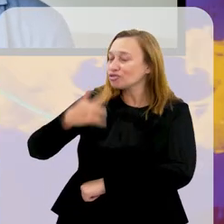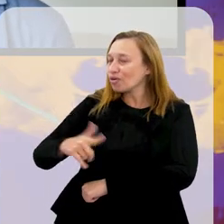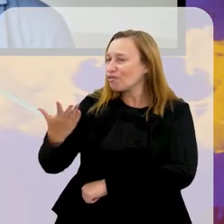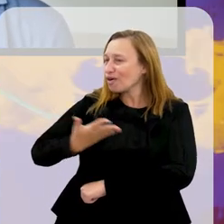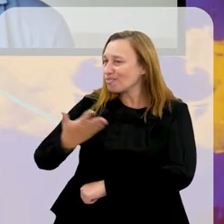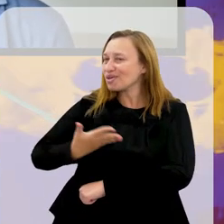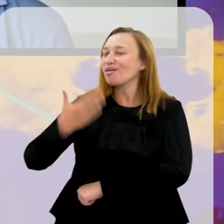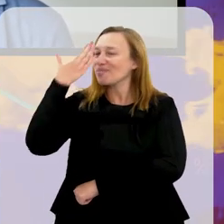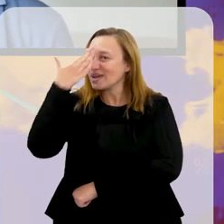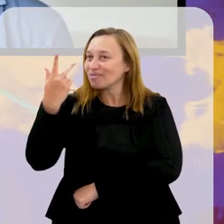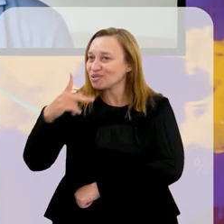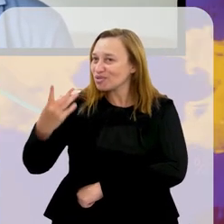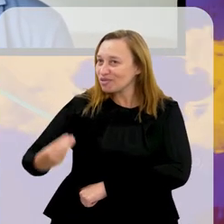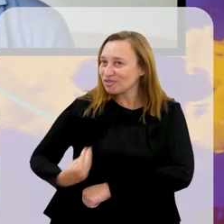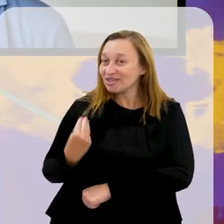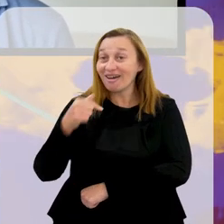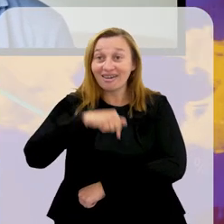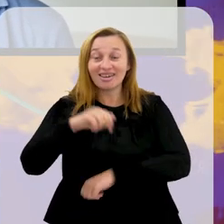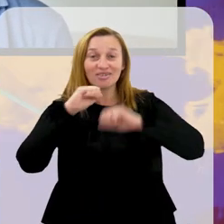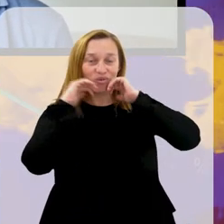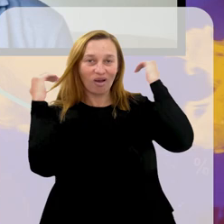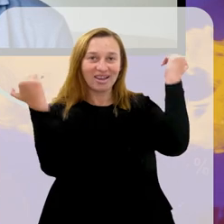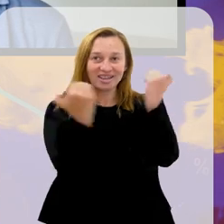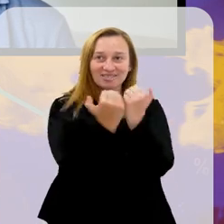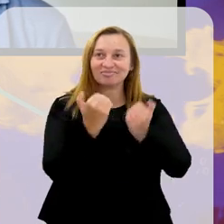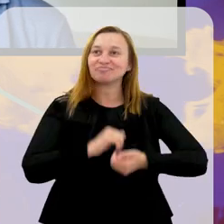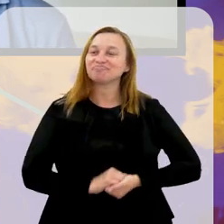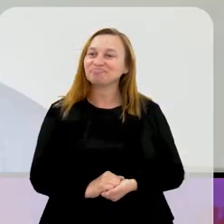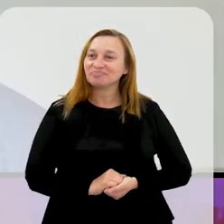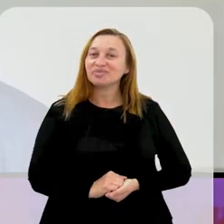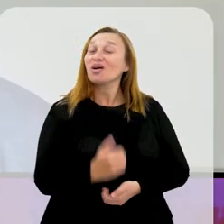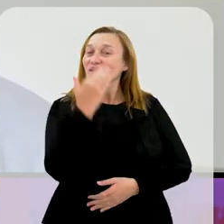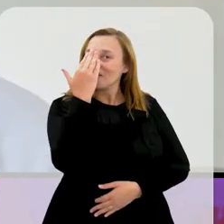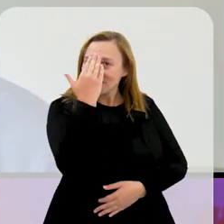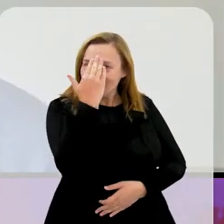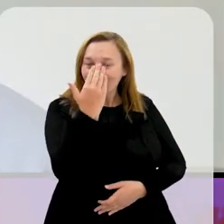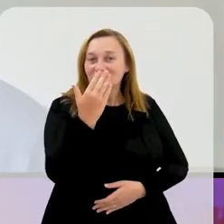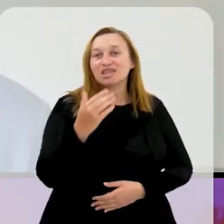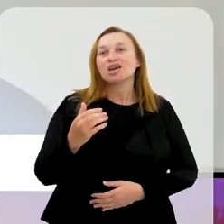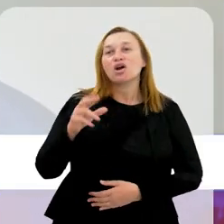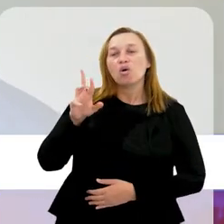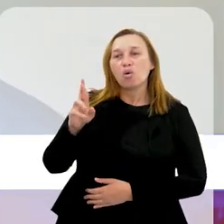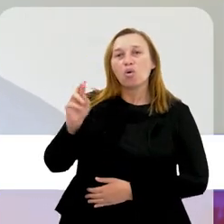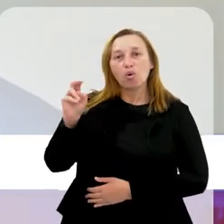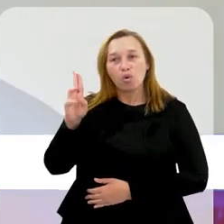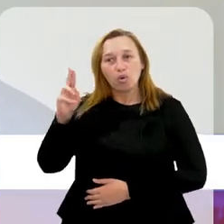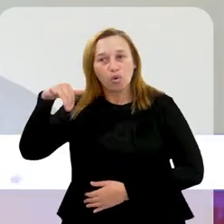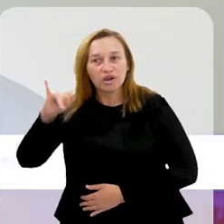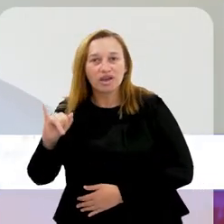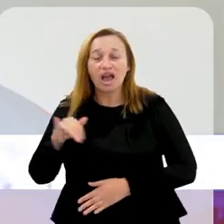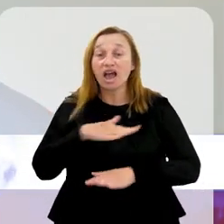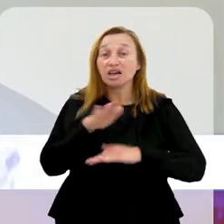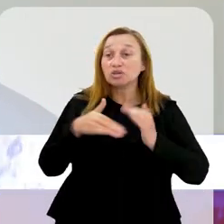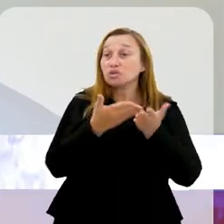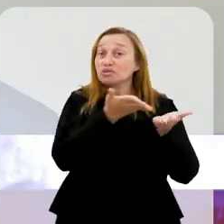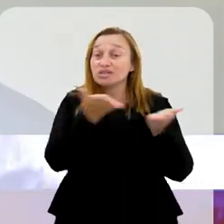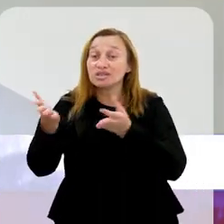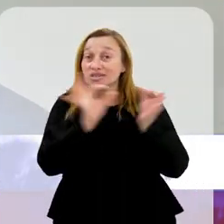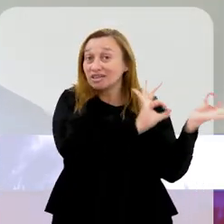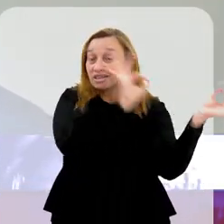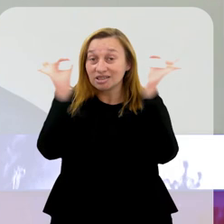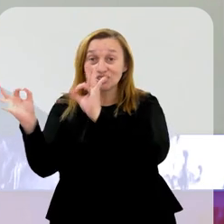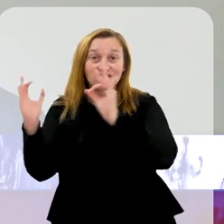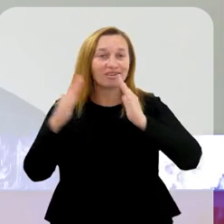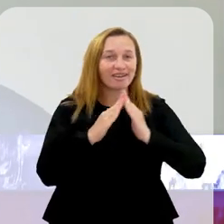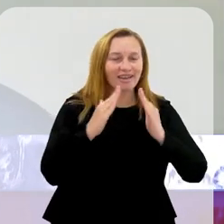uma vez obrigado pela sua presença aqui no Arena. Olá Rui, minha saudação a todos os telespectadores, aqueles que